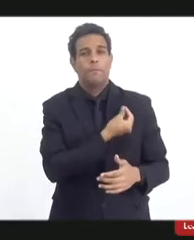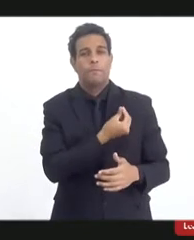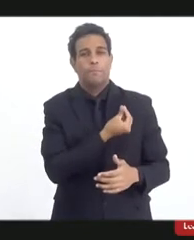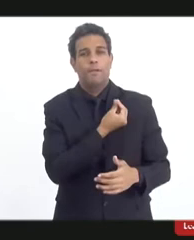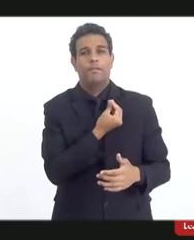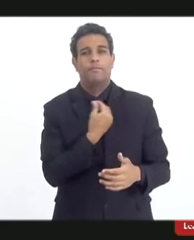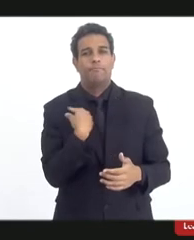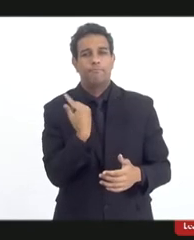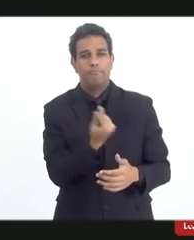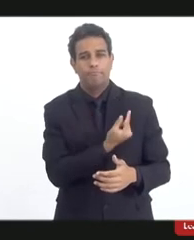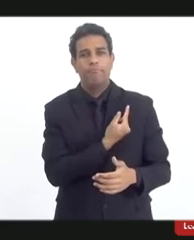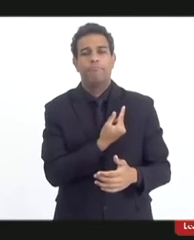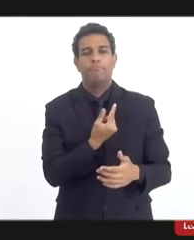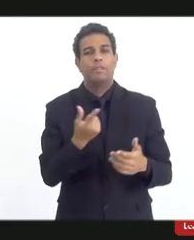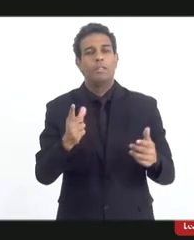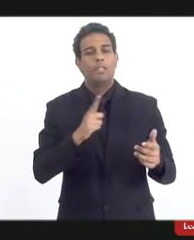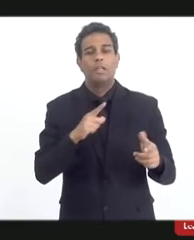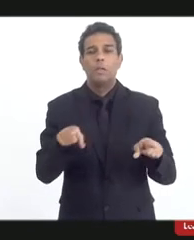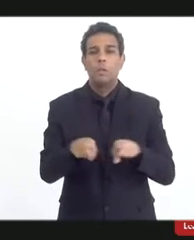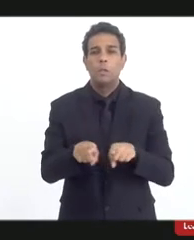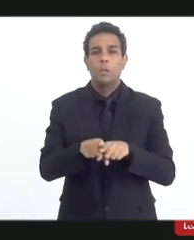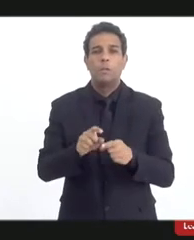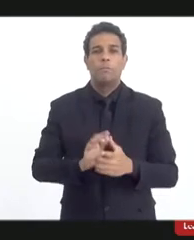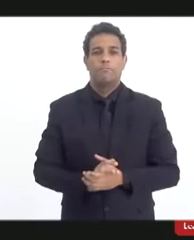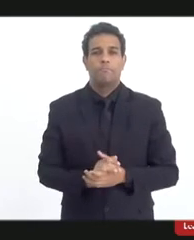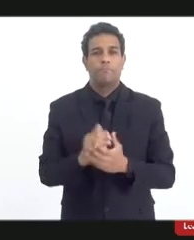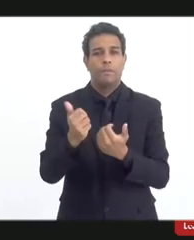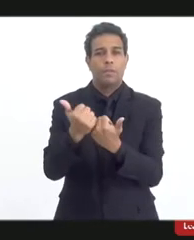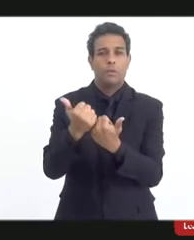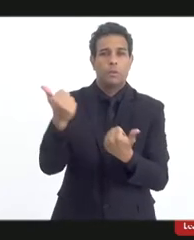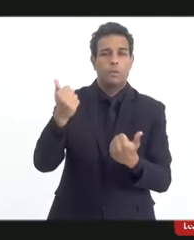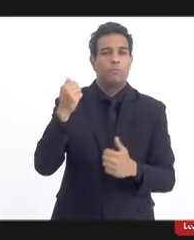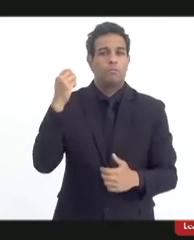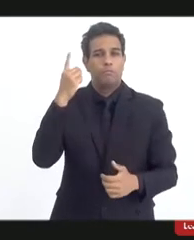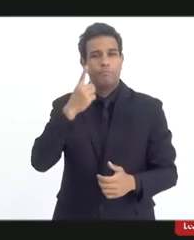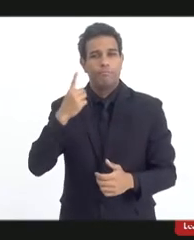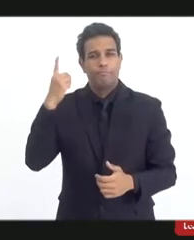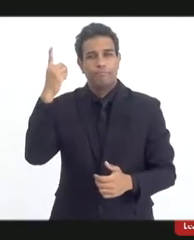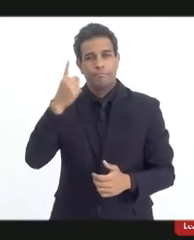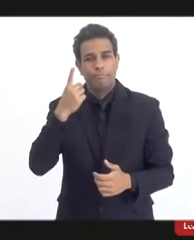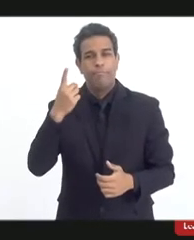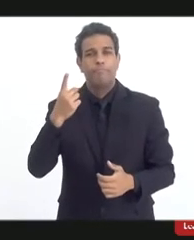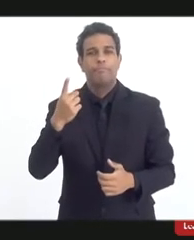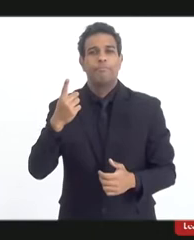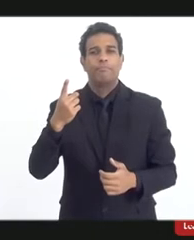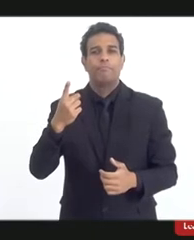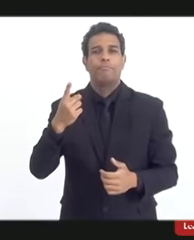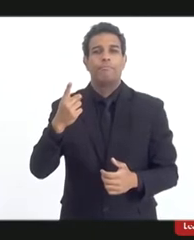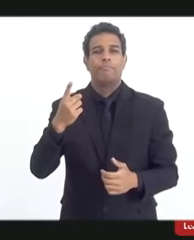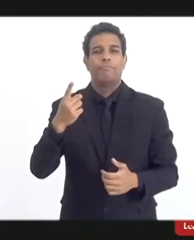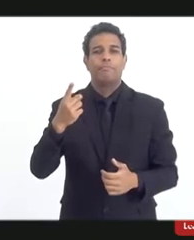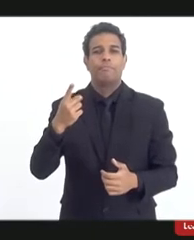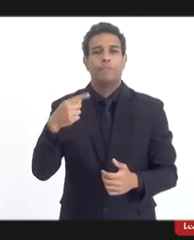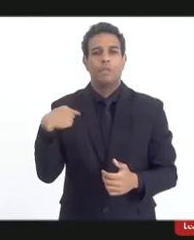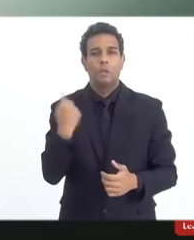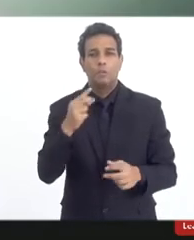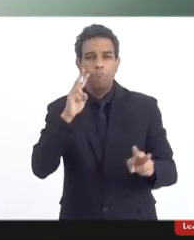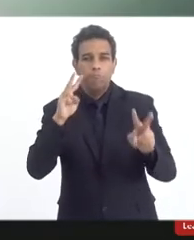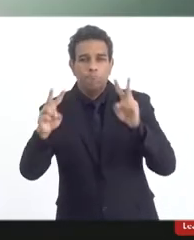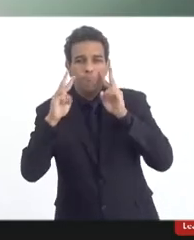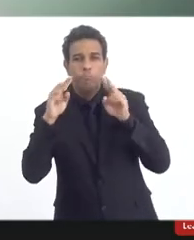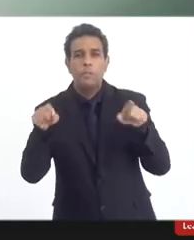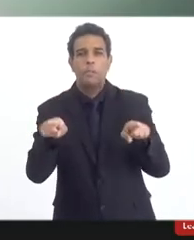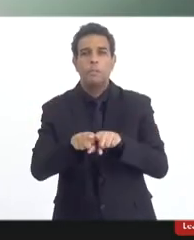registrar aqui que já está conosco a assessoria dos deputados Renata Souza e Valdeque Carneiro, que está